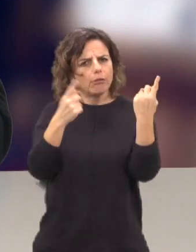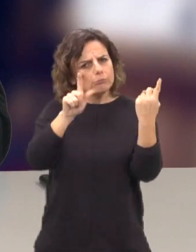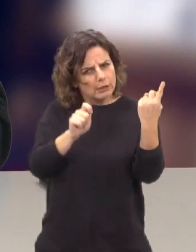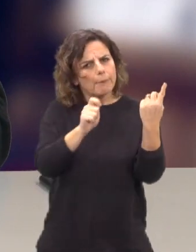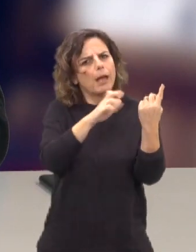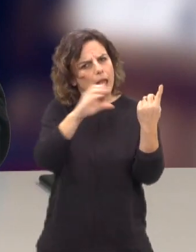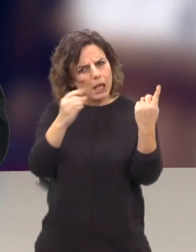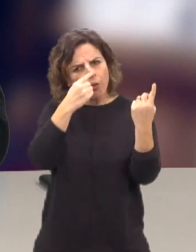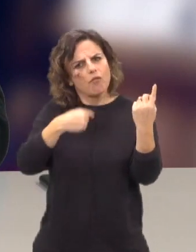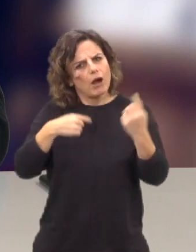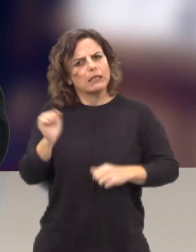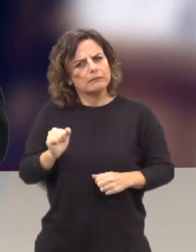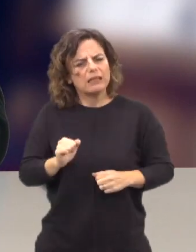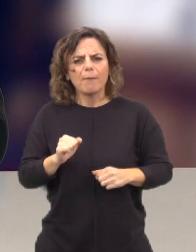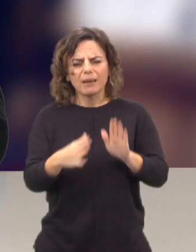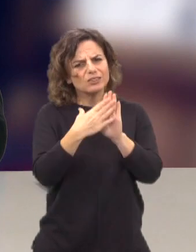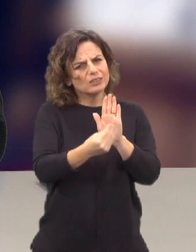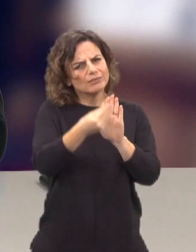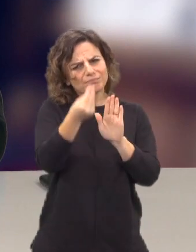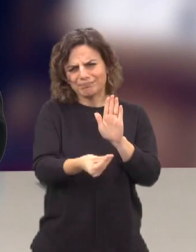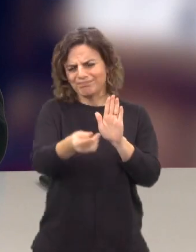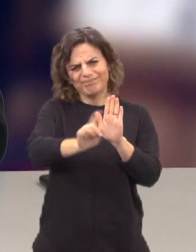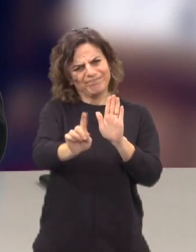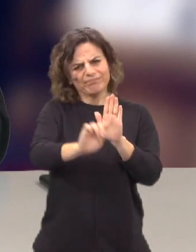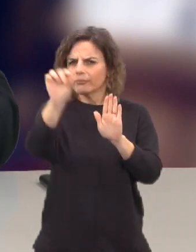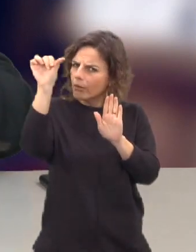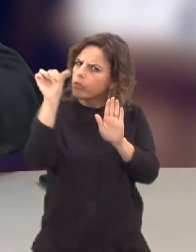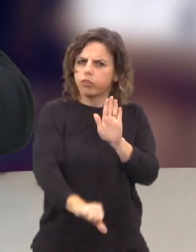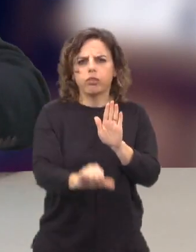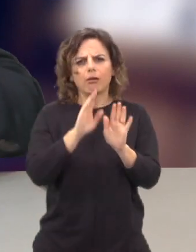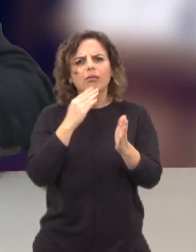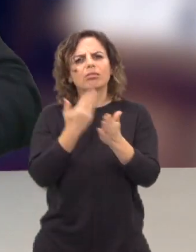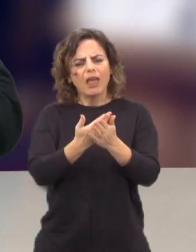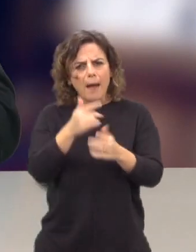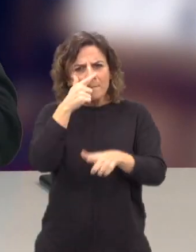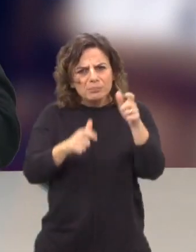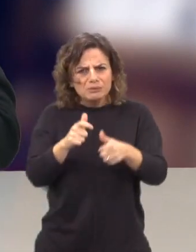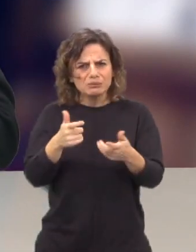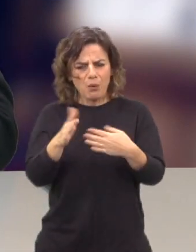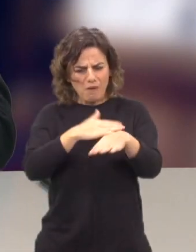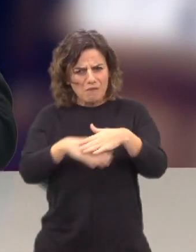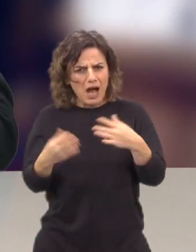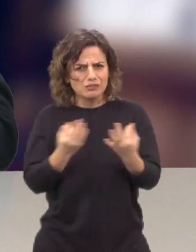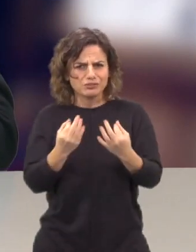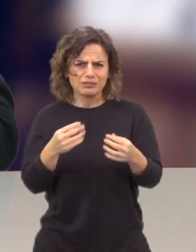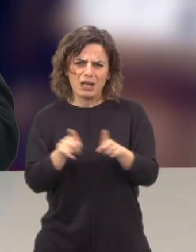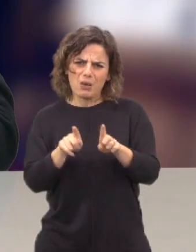mas é um mau exemplo de facto que apenas descredibiliza quem cedeu, digamos, a